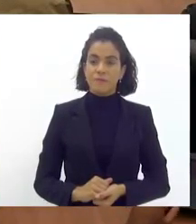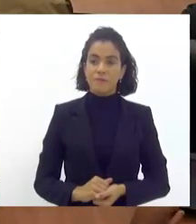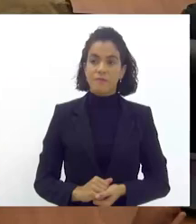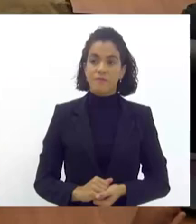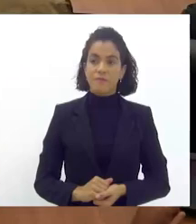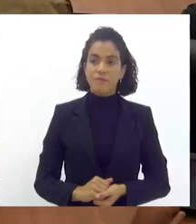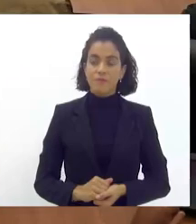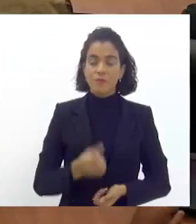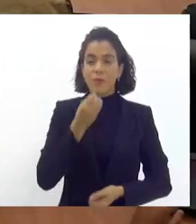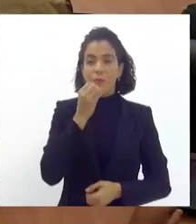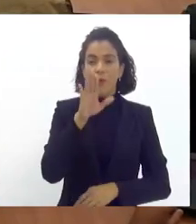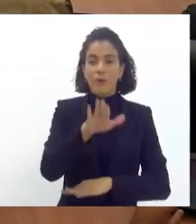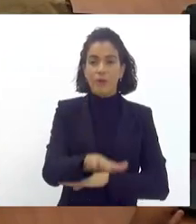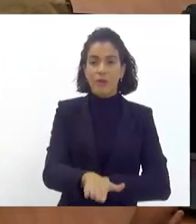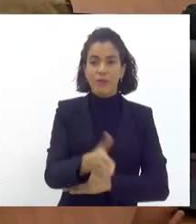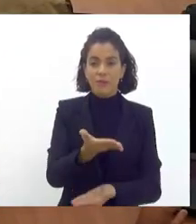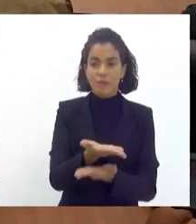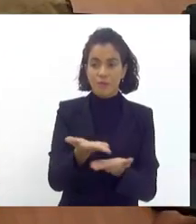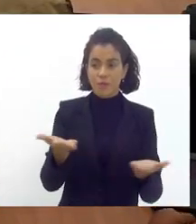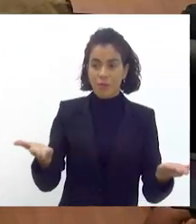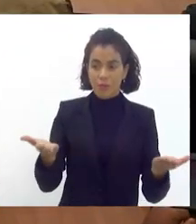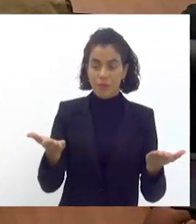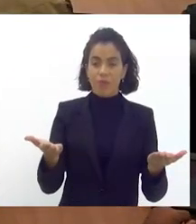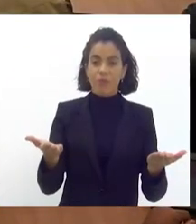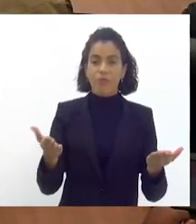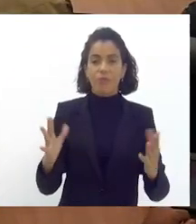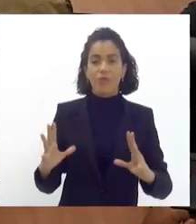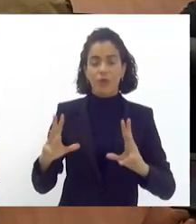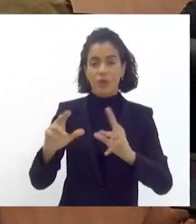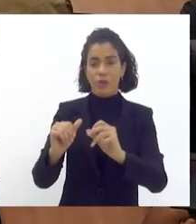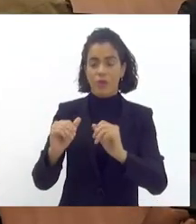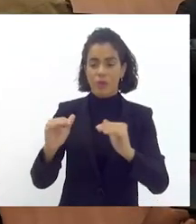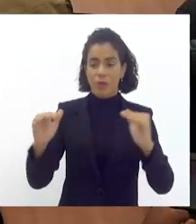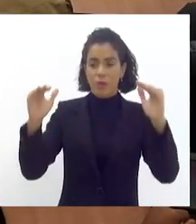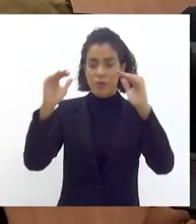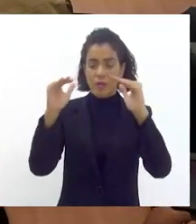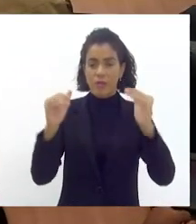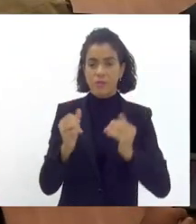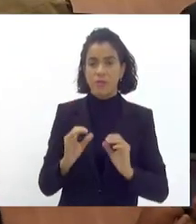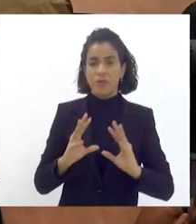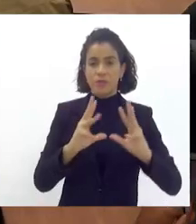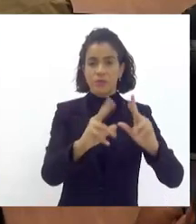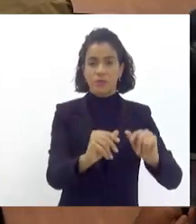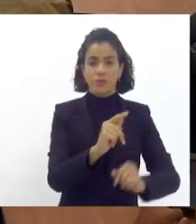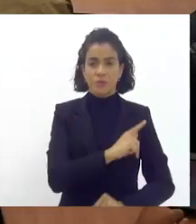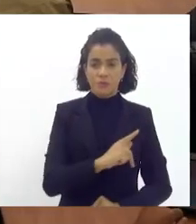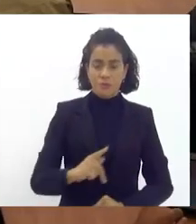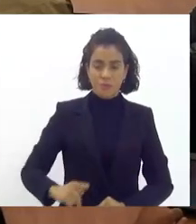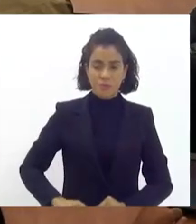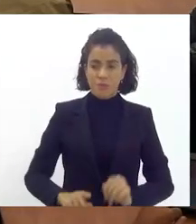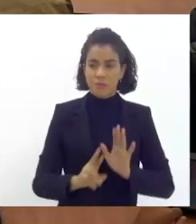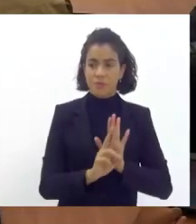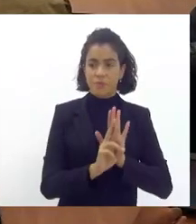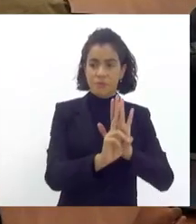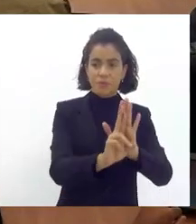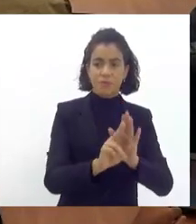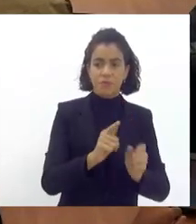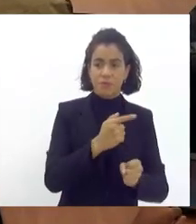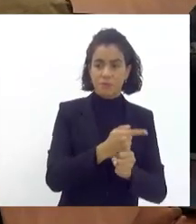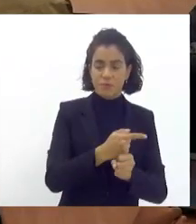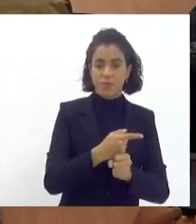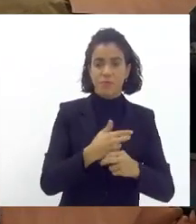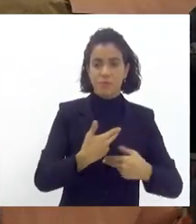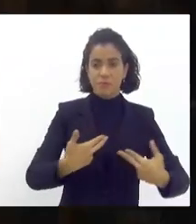boa tarde a todos todas as autoridades presidentes instituições agremiações presentes eu